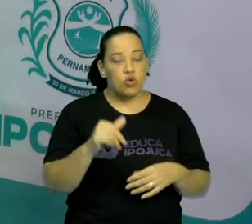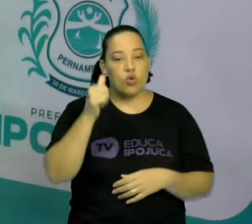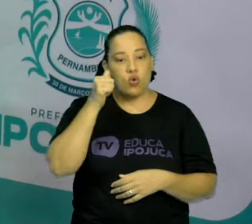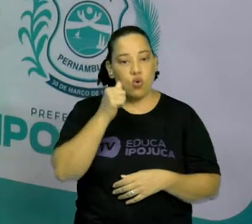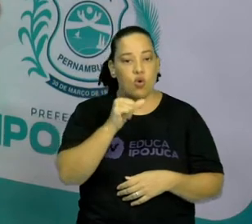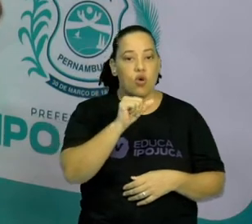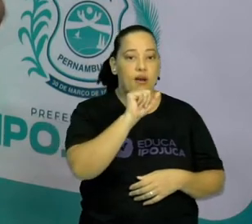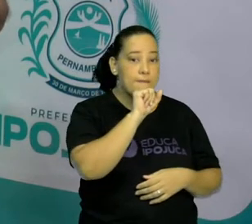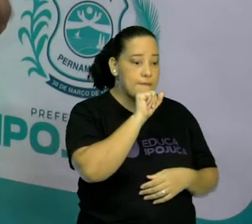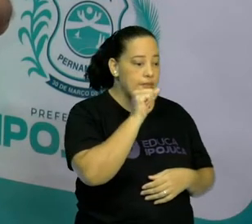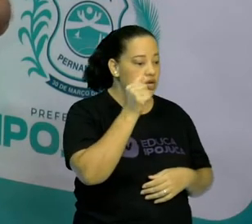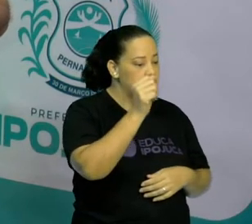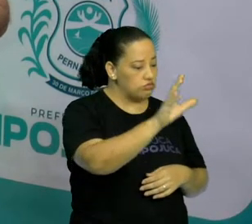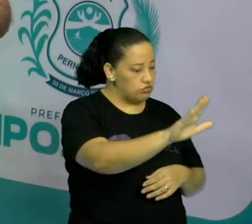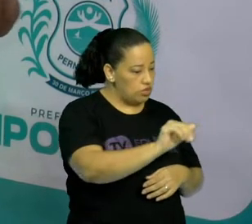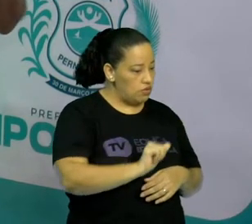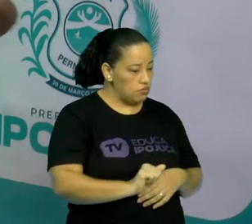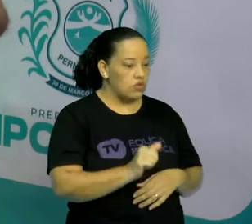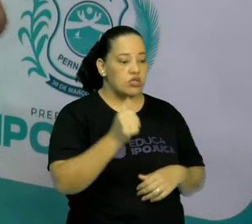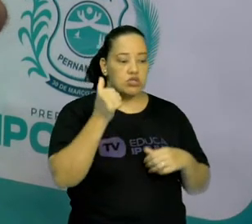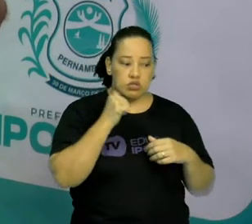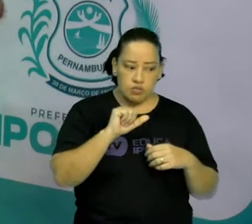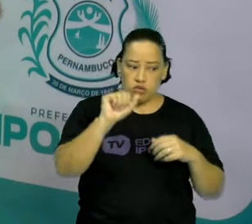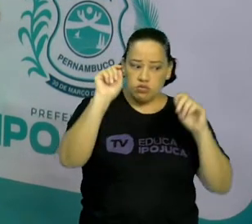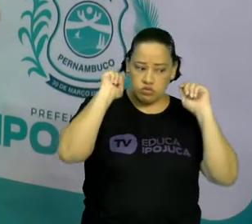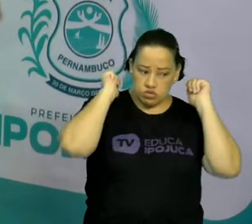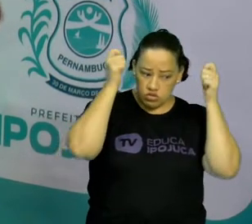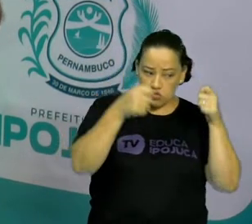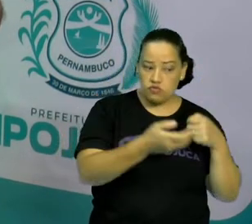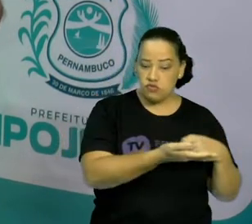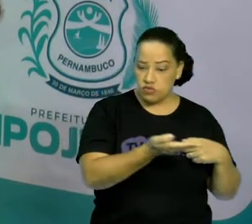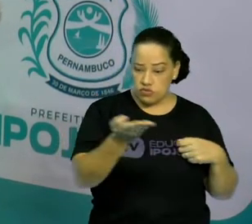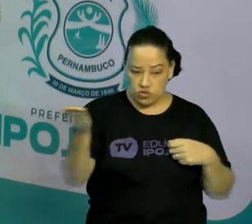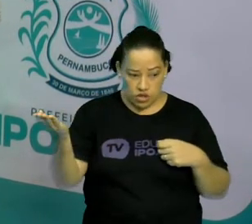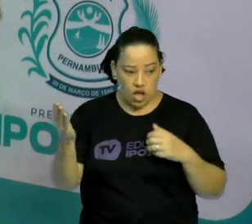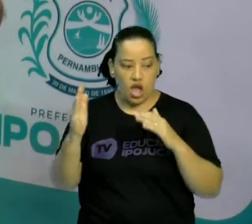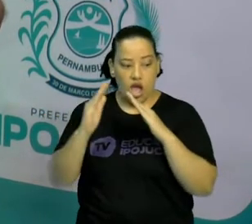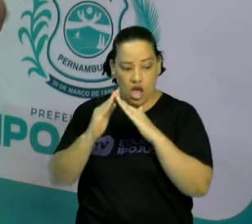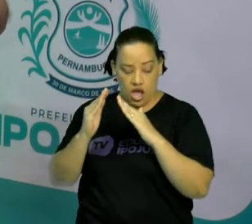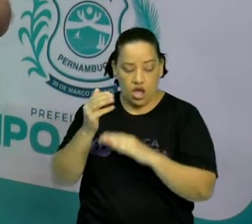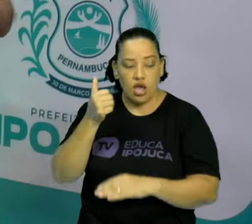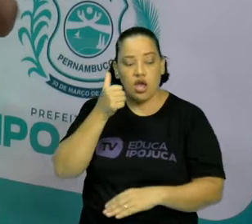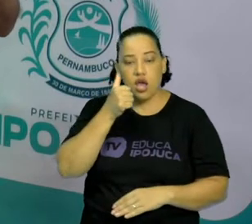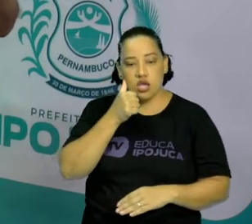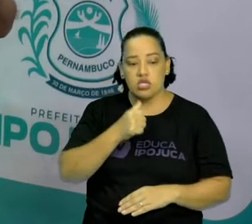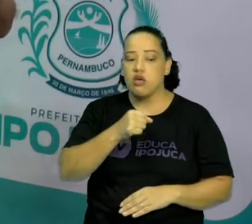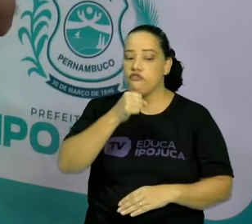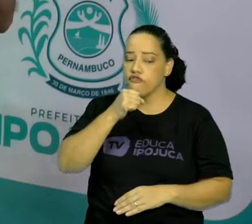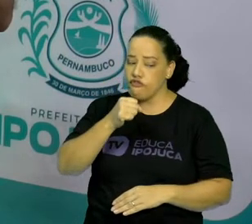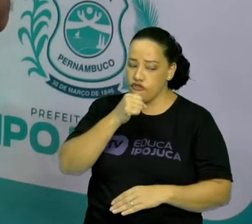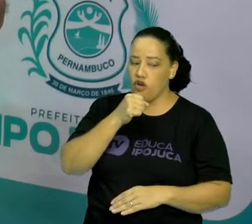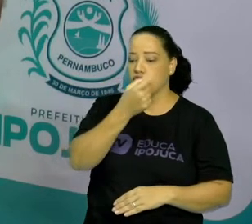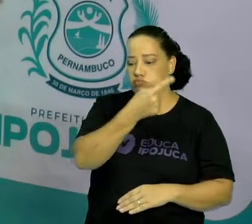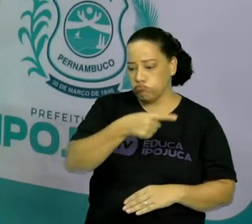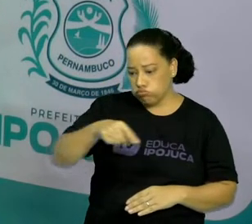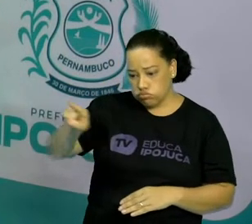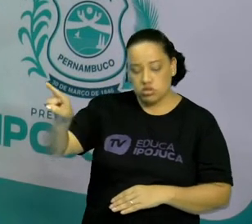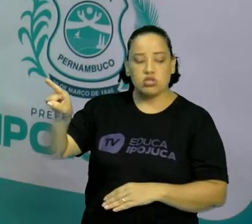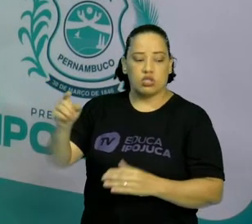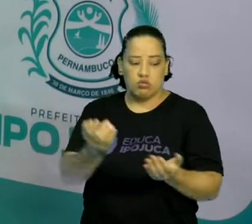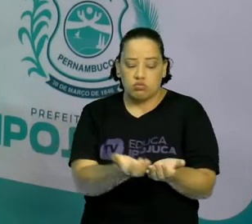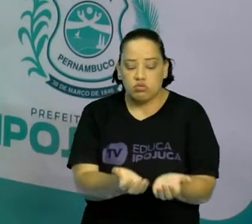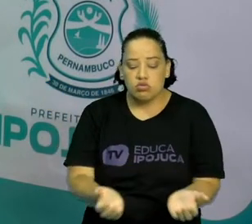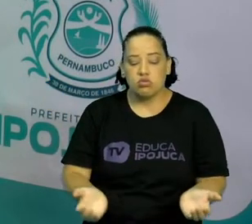Chapeuzinho e pediu para ela levar o quê? Uma cesta de doces e quitutes para a sua avó que morava do outro